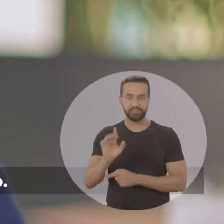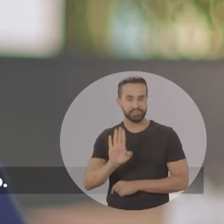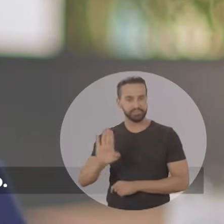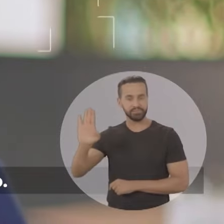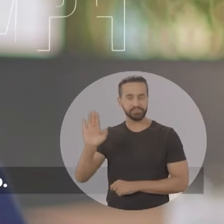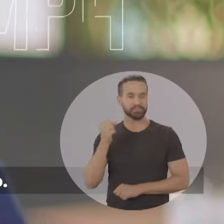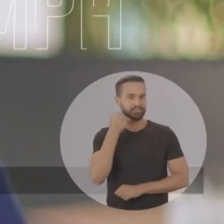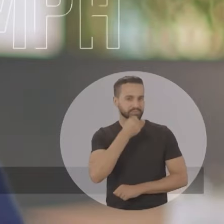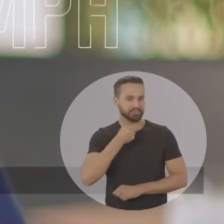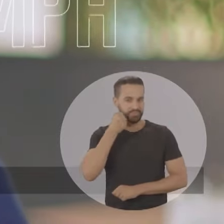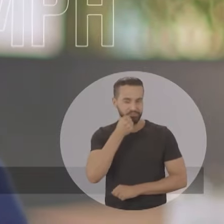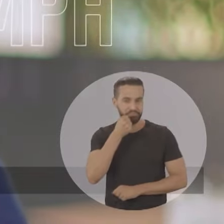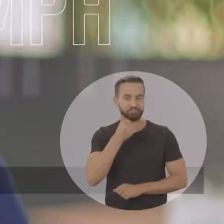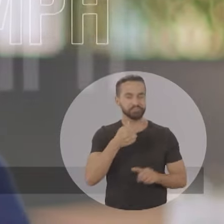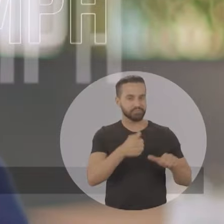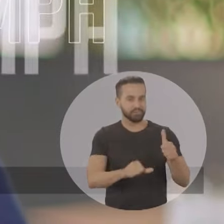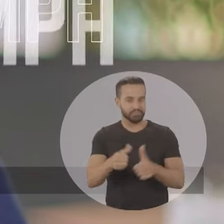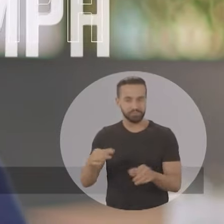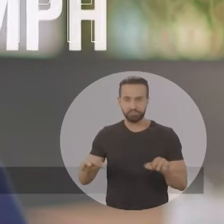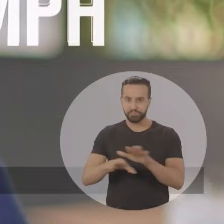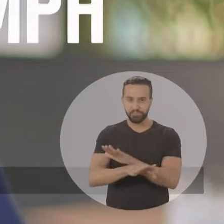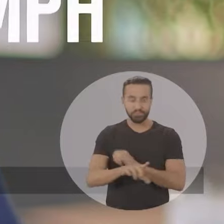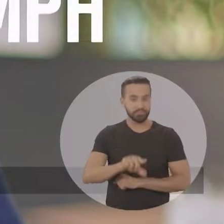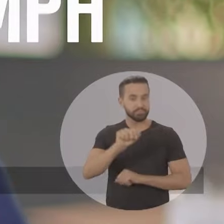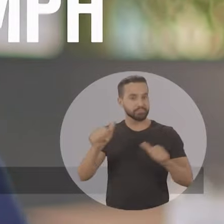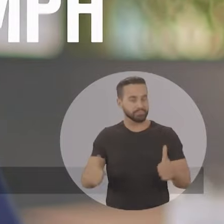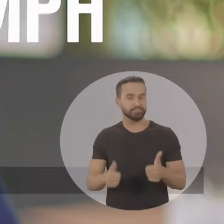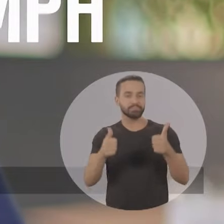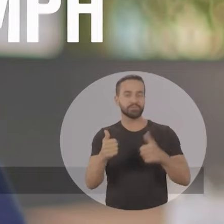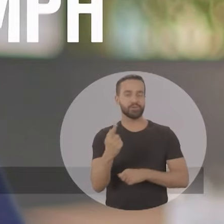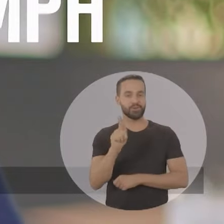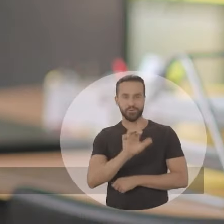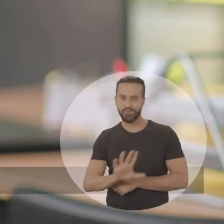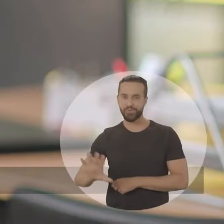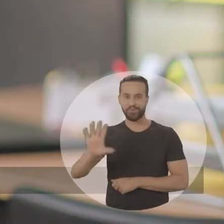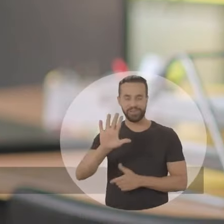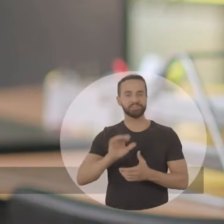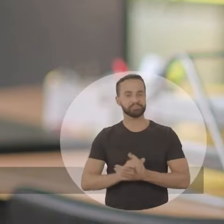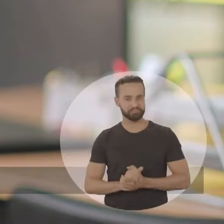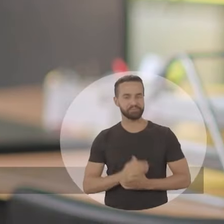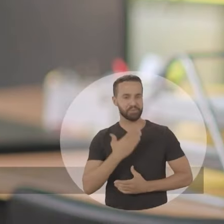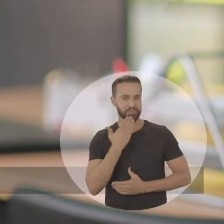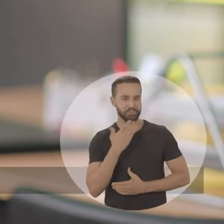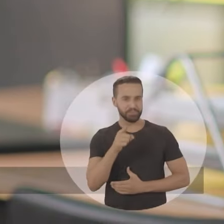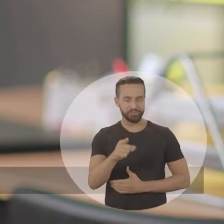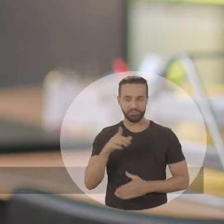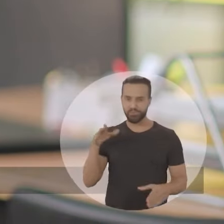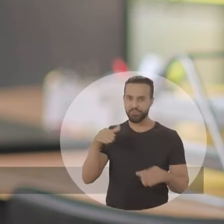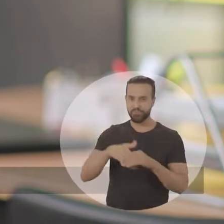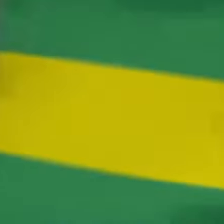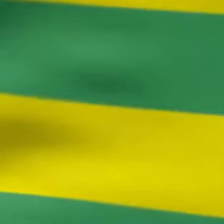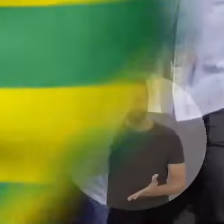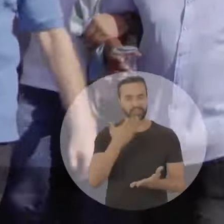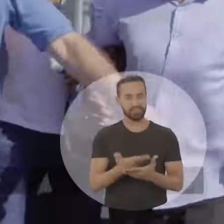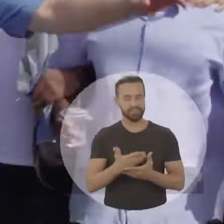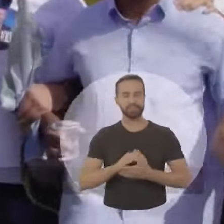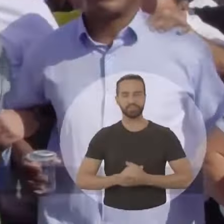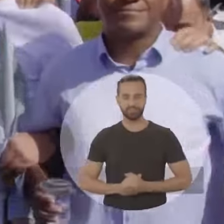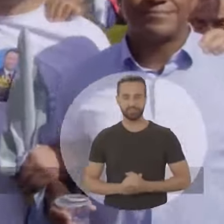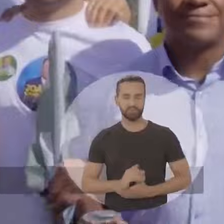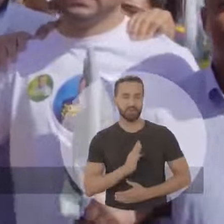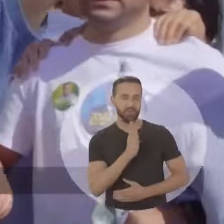candidato ao Senado. Ao final, escolha aquele que será o melhor para Goiás. Por isso, peço seu voto de confiança.